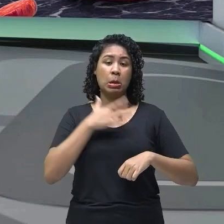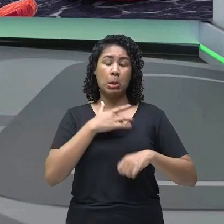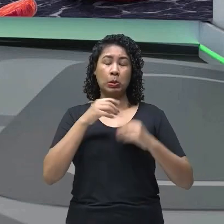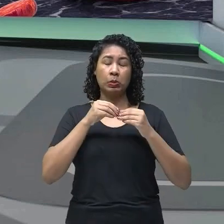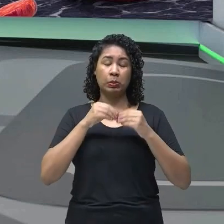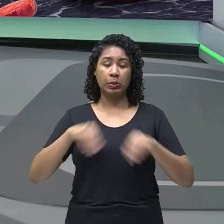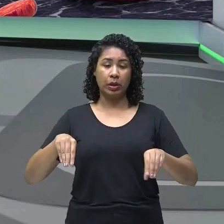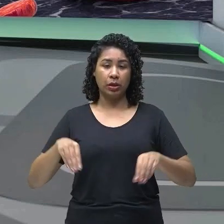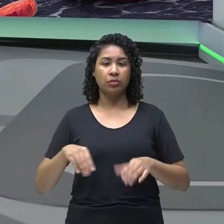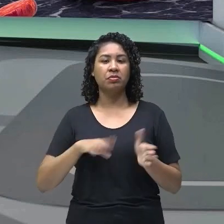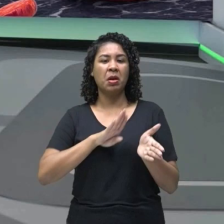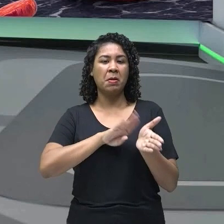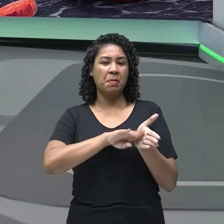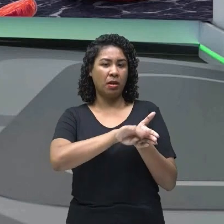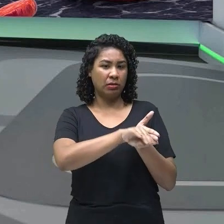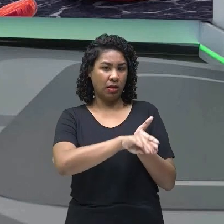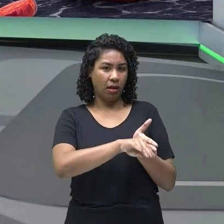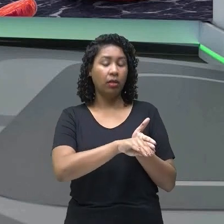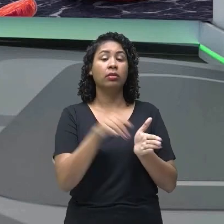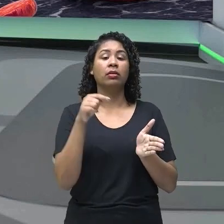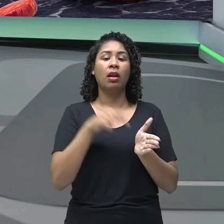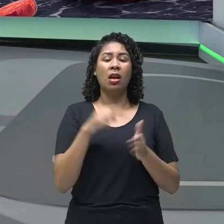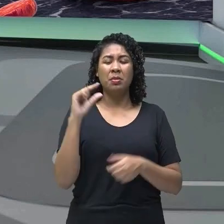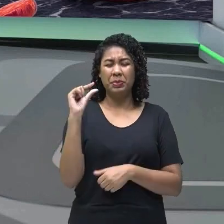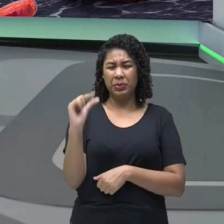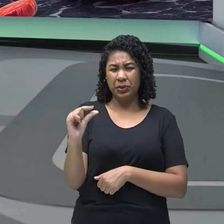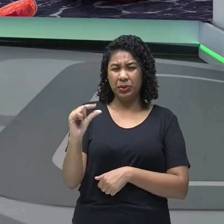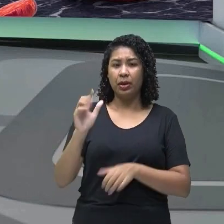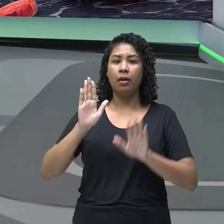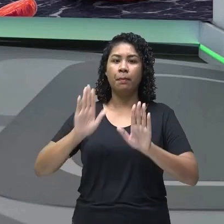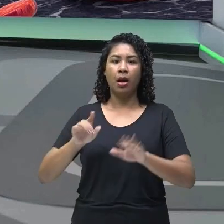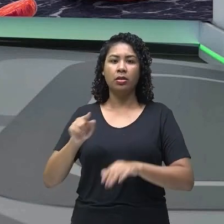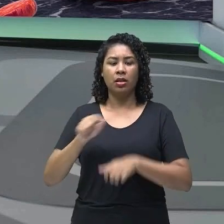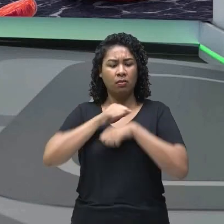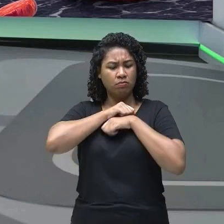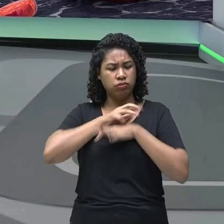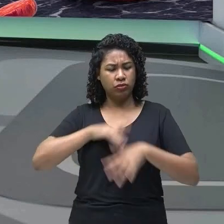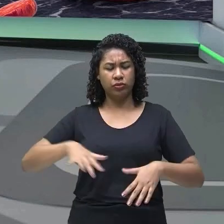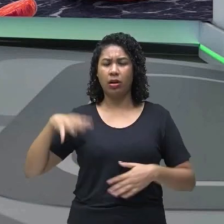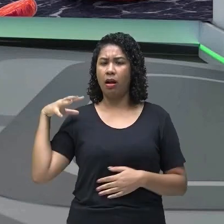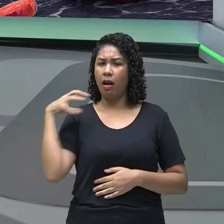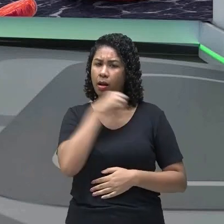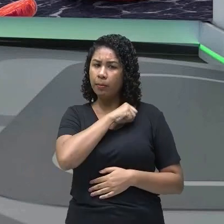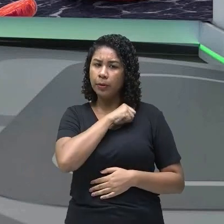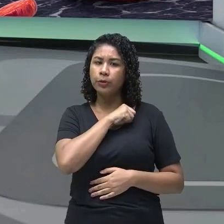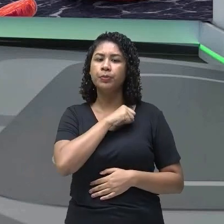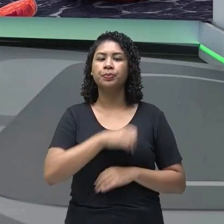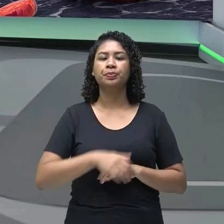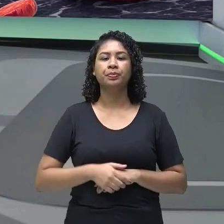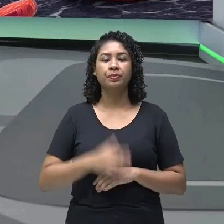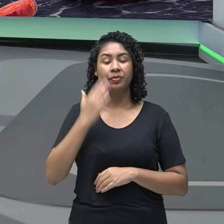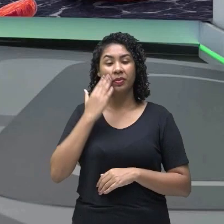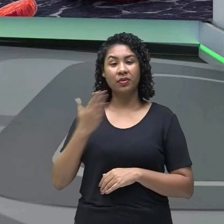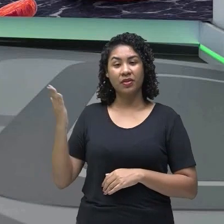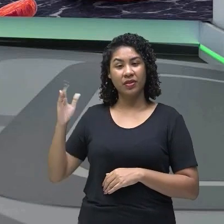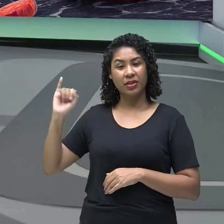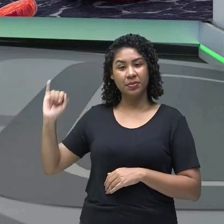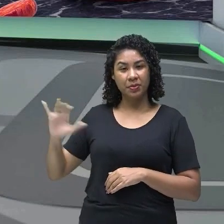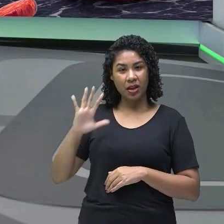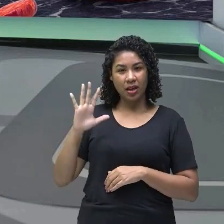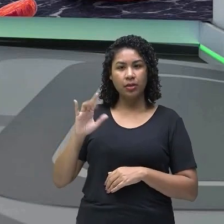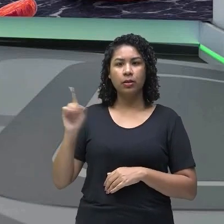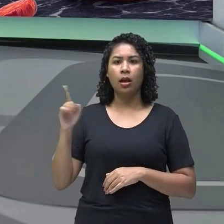As bactérias, elas são, apesar de serem pequenas, elas têm um alto poder de reprodução. Então, observem aqui na imagem, a gente tem